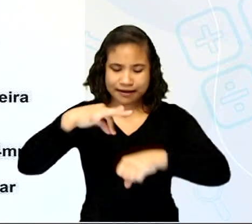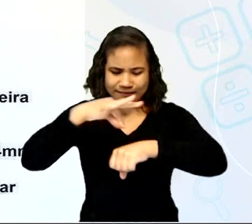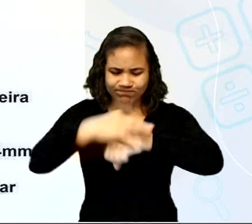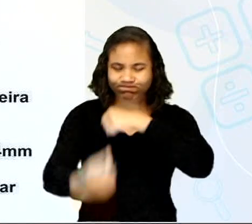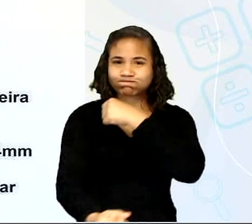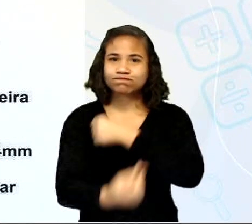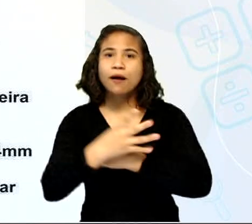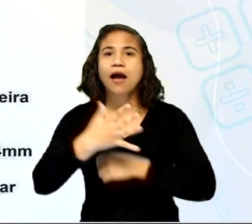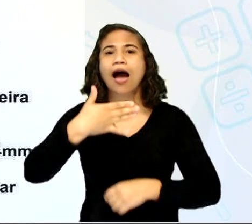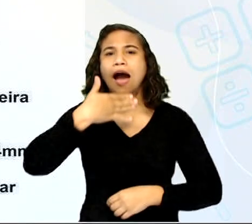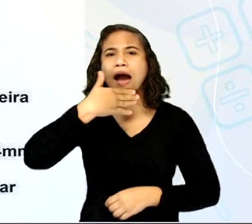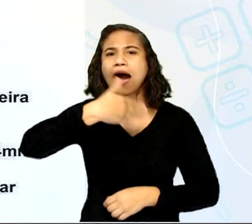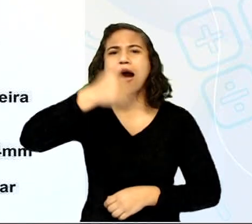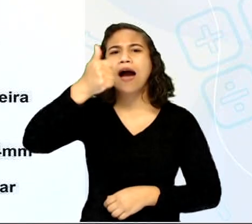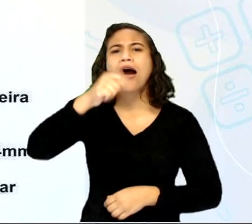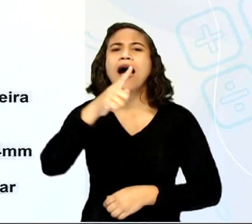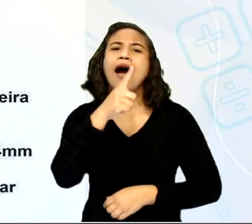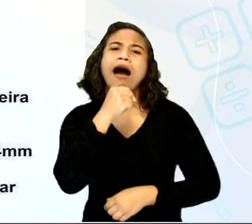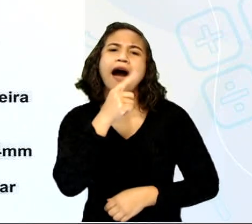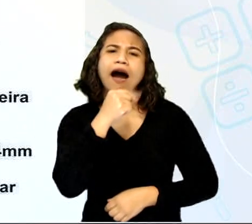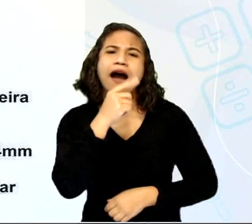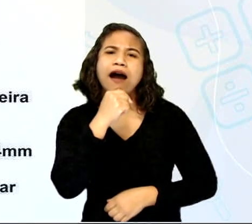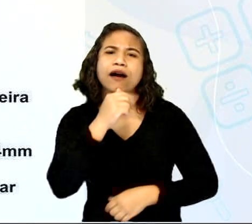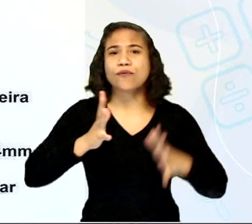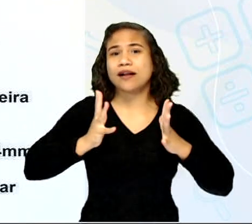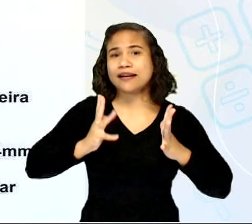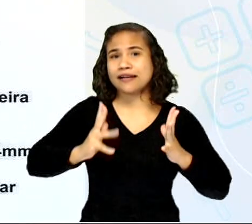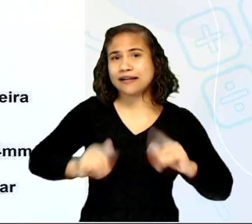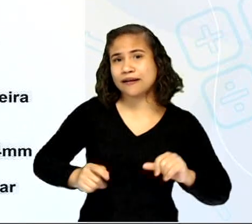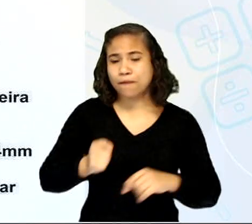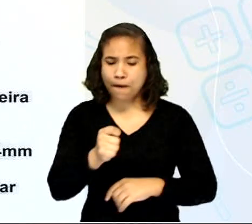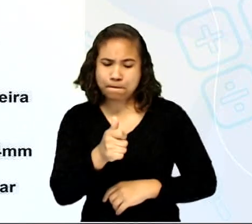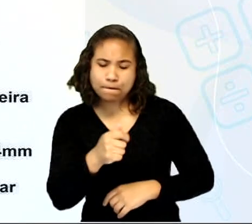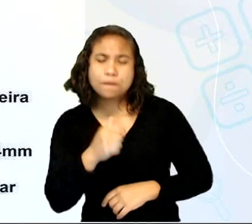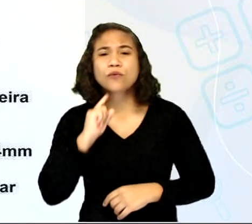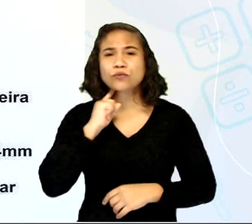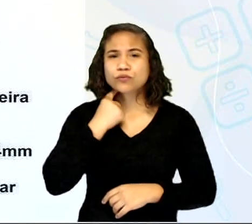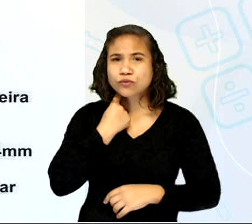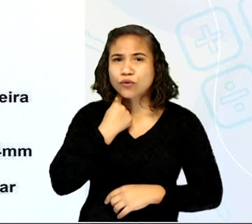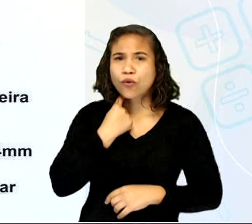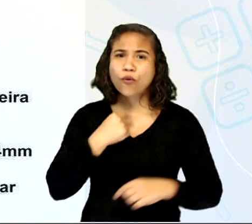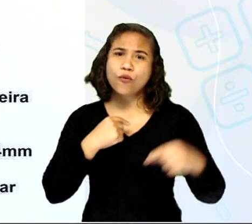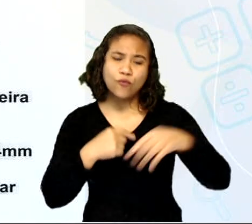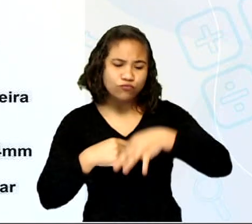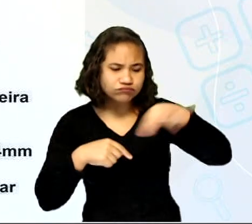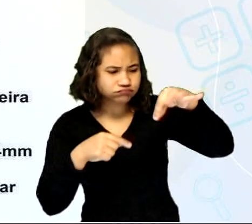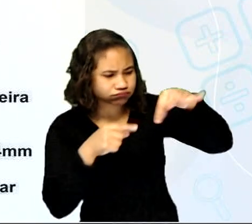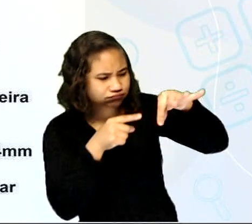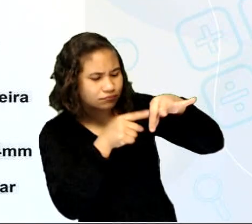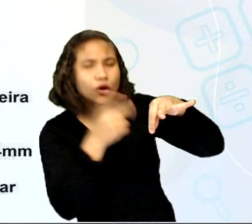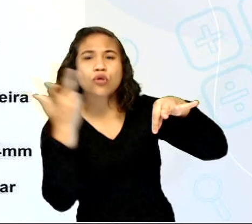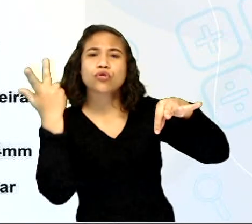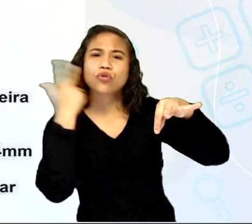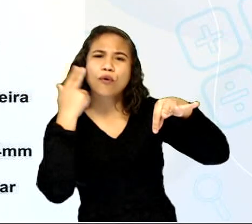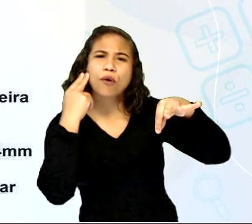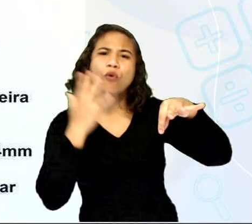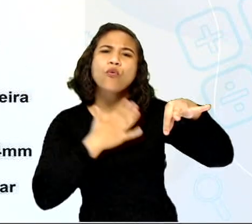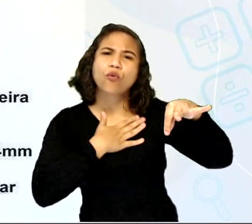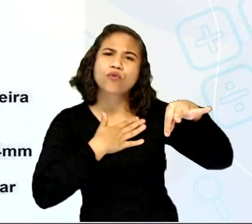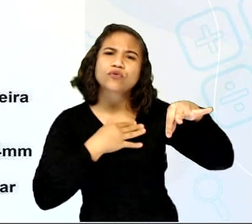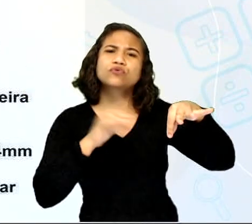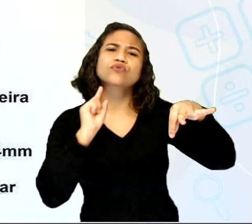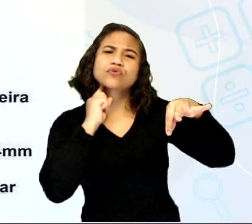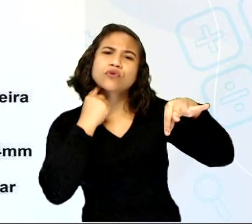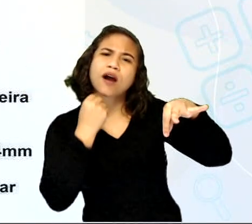prefere água limpa, com pouca matéria orgânica. O mosquito comum, ele prefere águas poluídas.